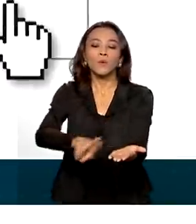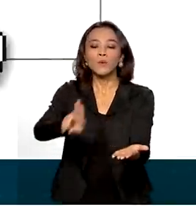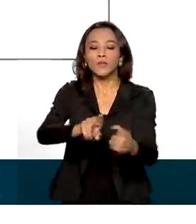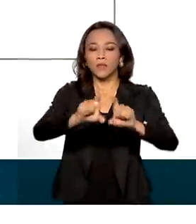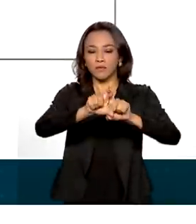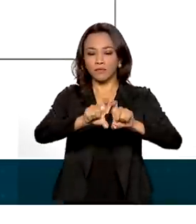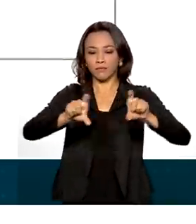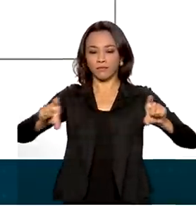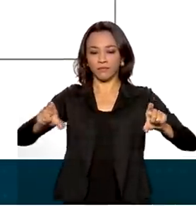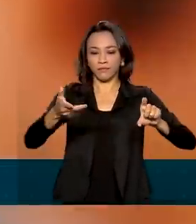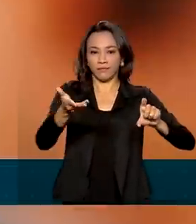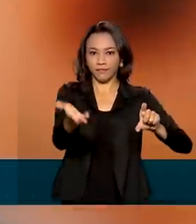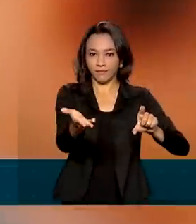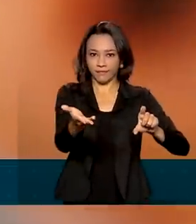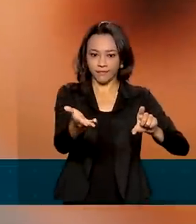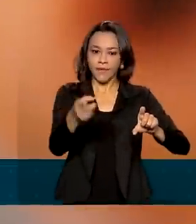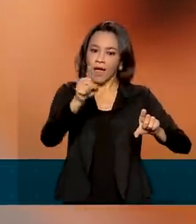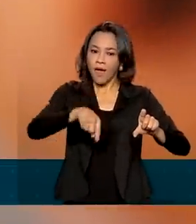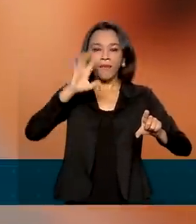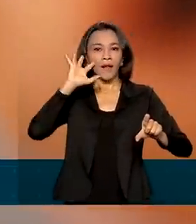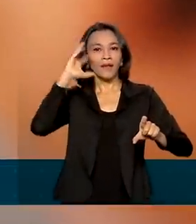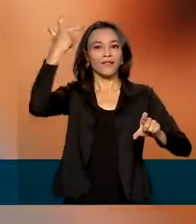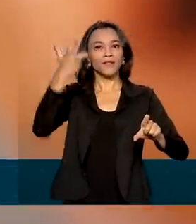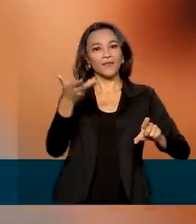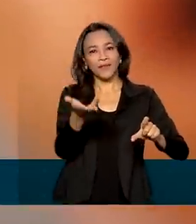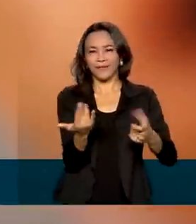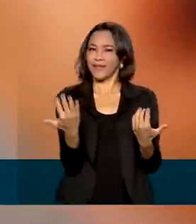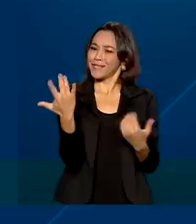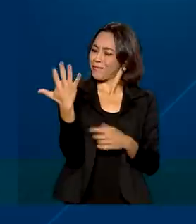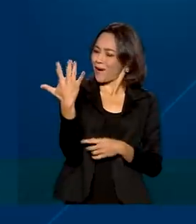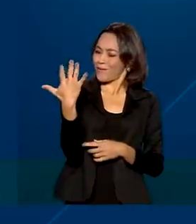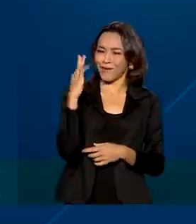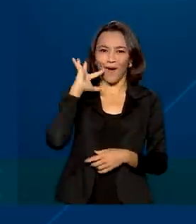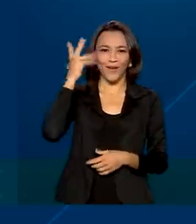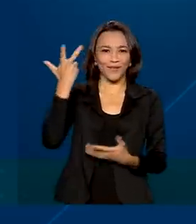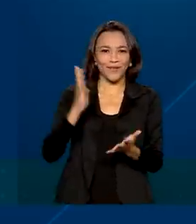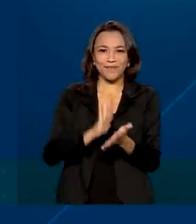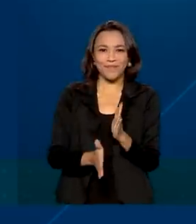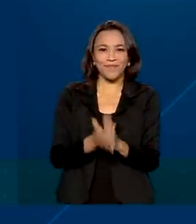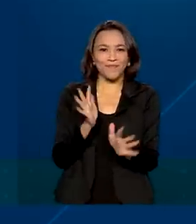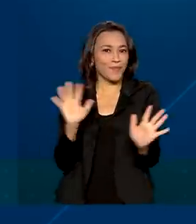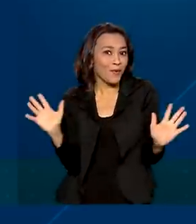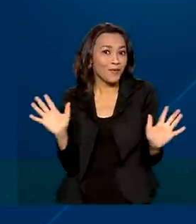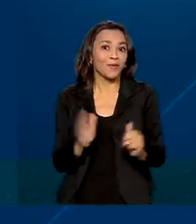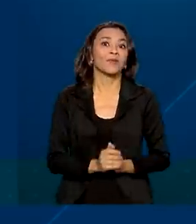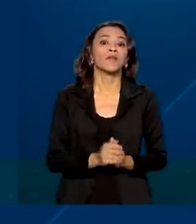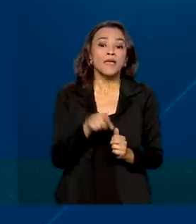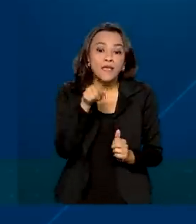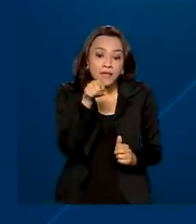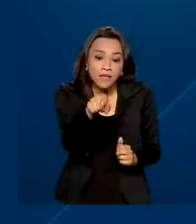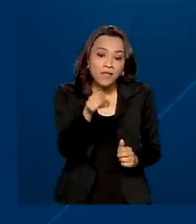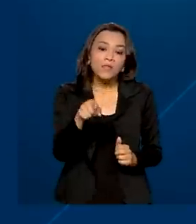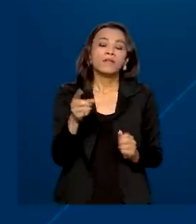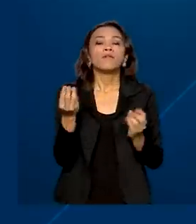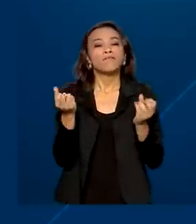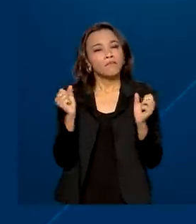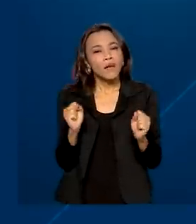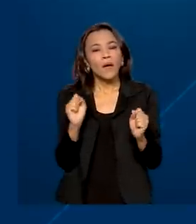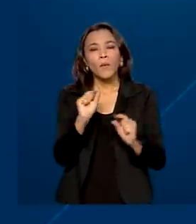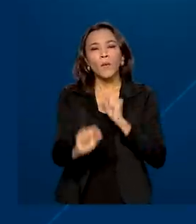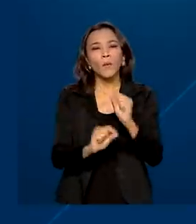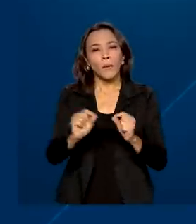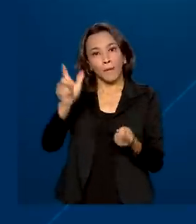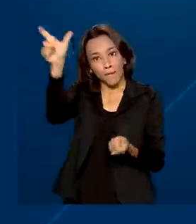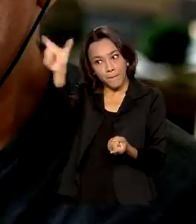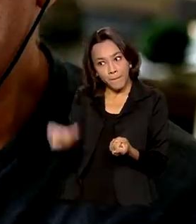gov.br. Uma solução na palma das mãos. Nesse primeiro momento, o serviço está disponível para